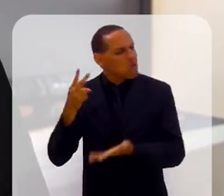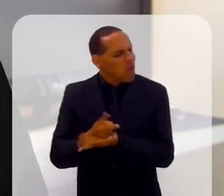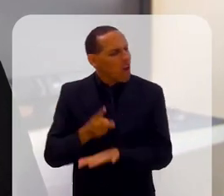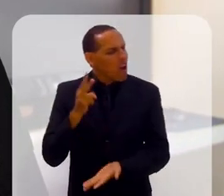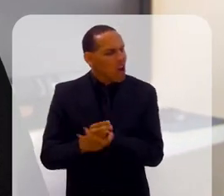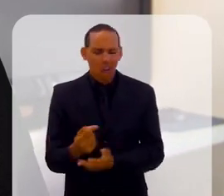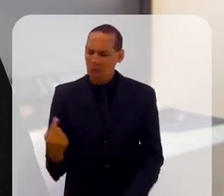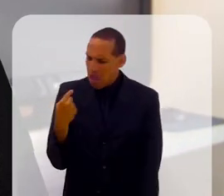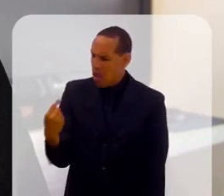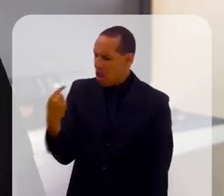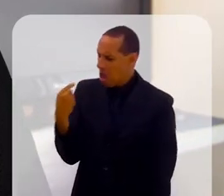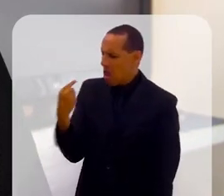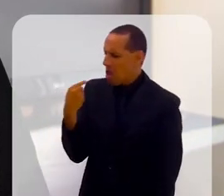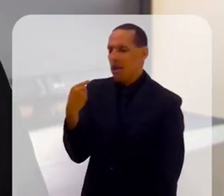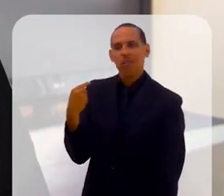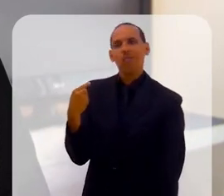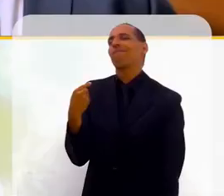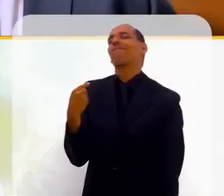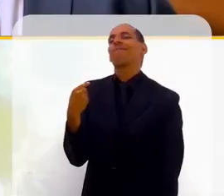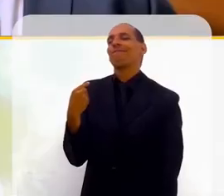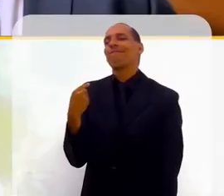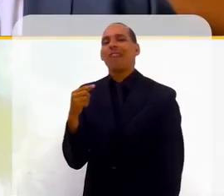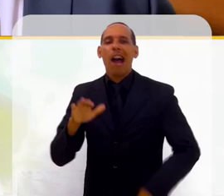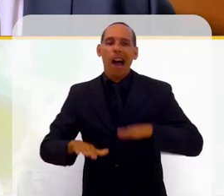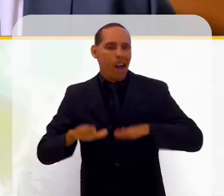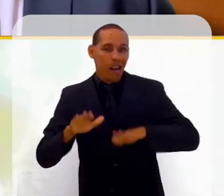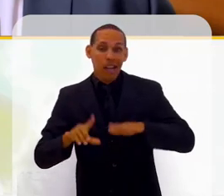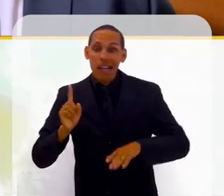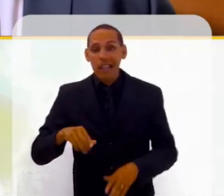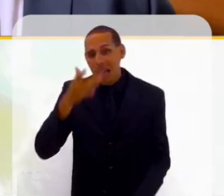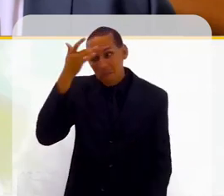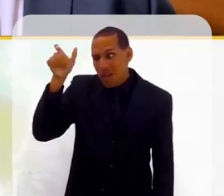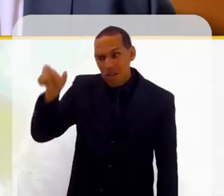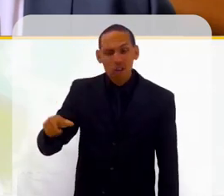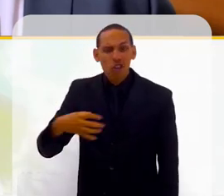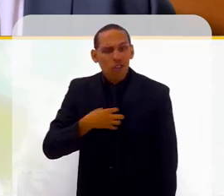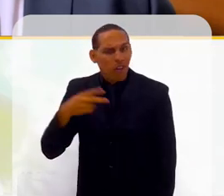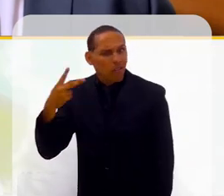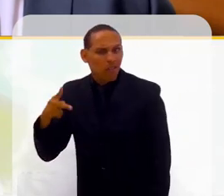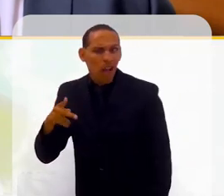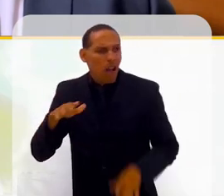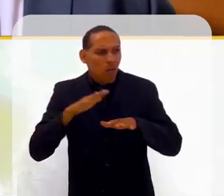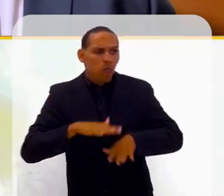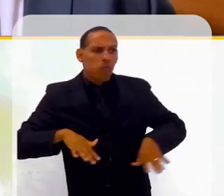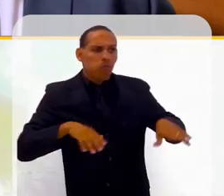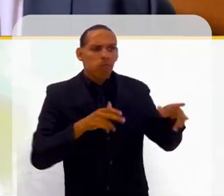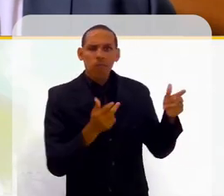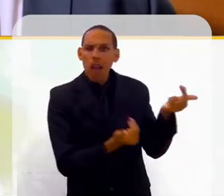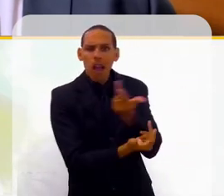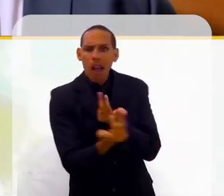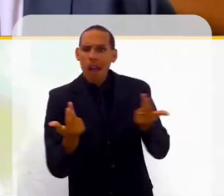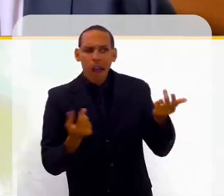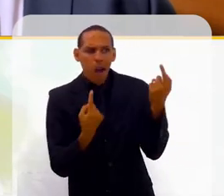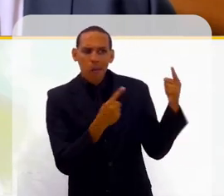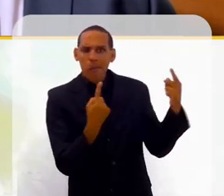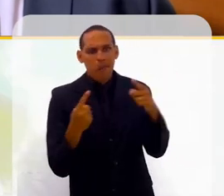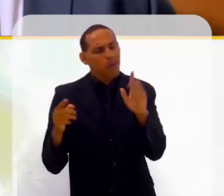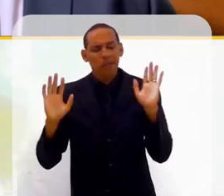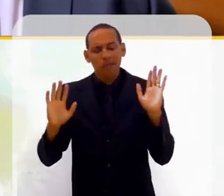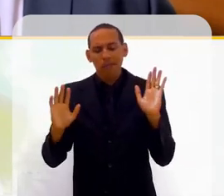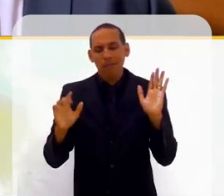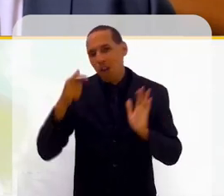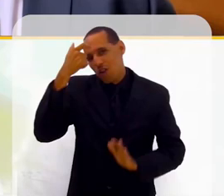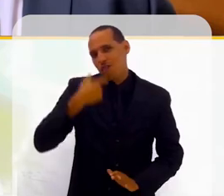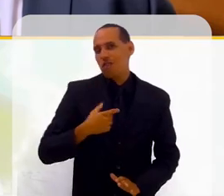fulana fez isso comigo? Às vezes é porque a pessoa é assim com todo mundo, entendeu? Não é porque é com você.